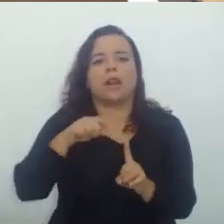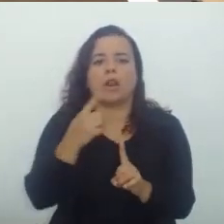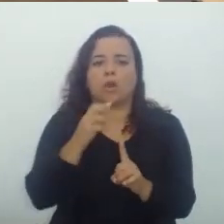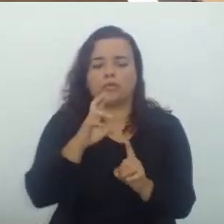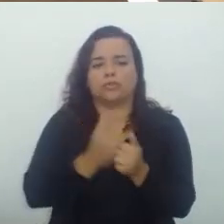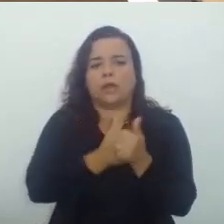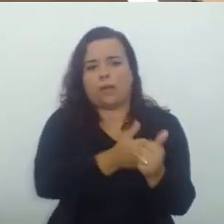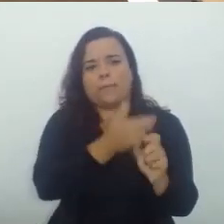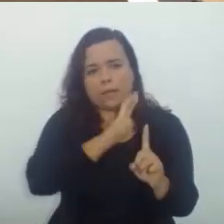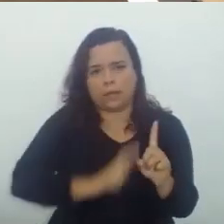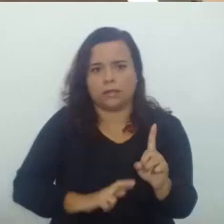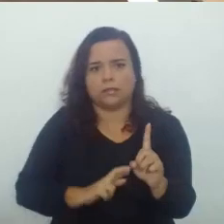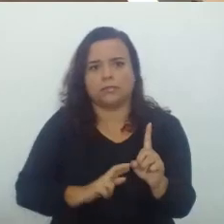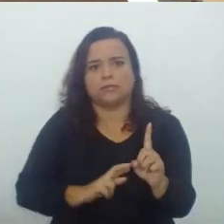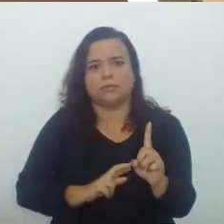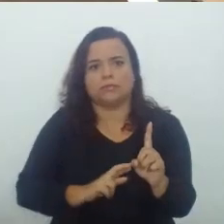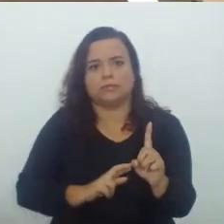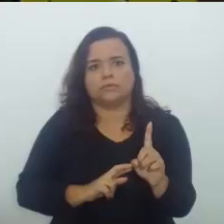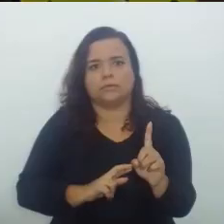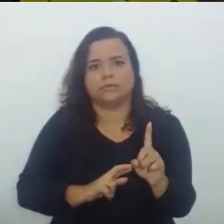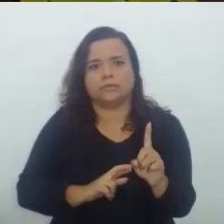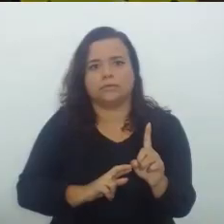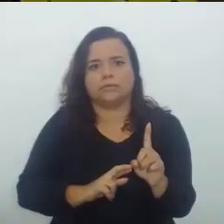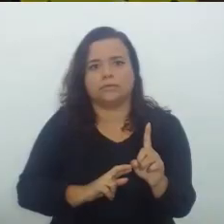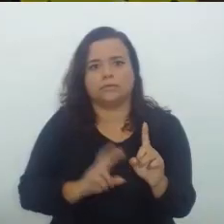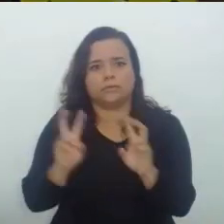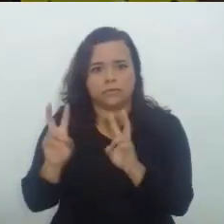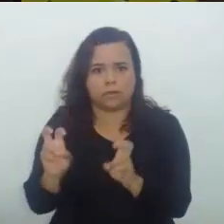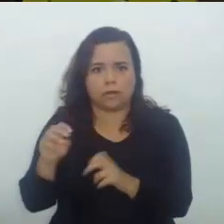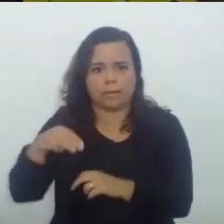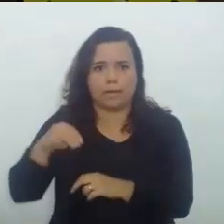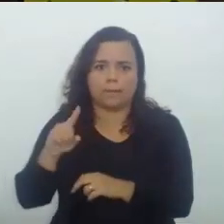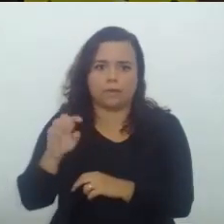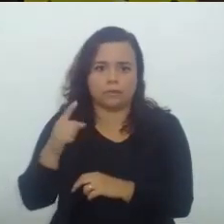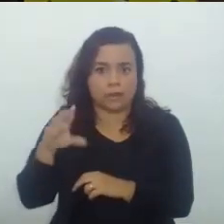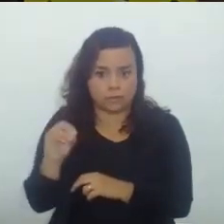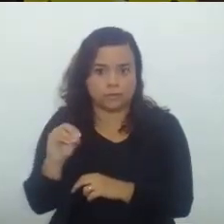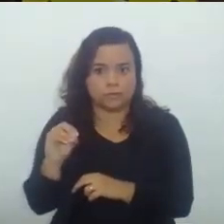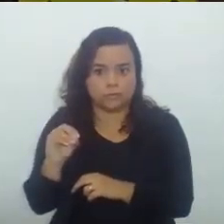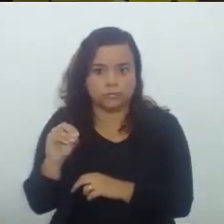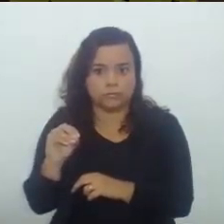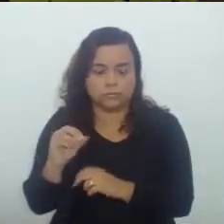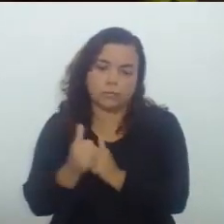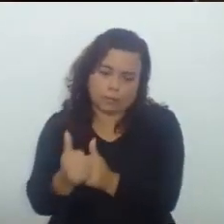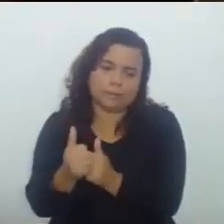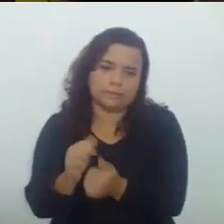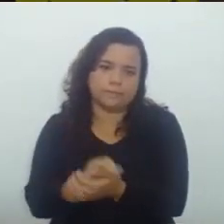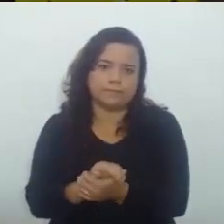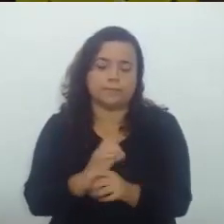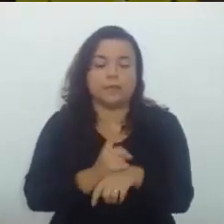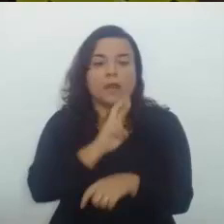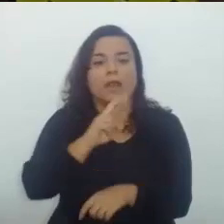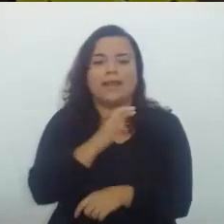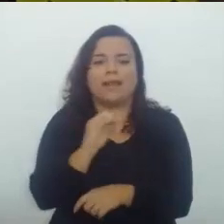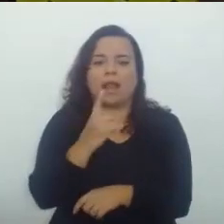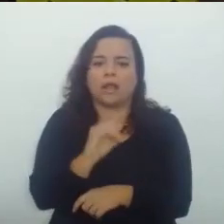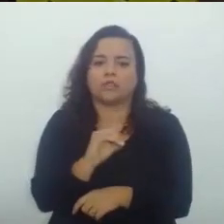o relator Na modulação Acompanha o relator Quanto a modulação Dos efeitos Doutor Ricardo Inoco